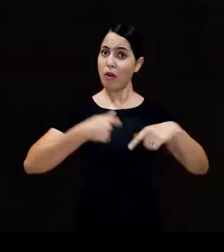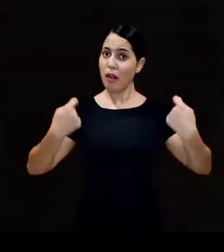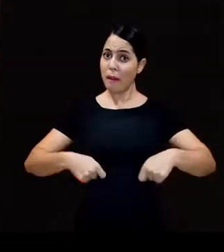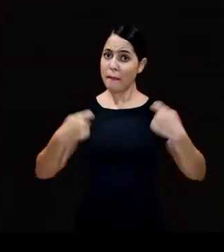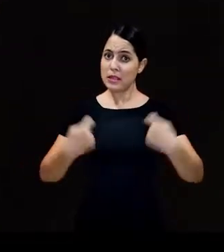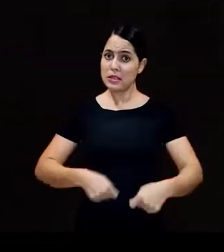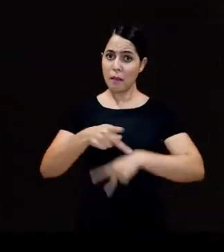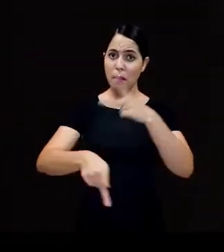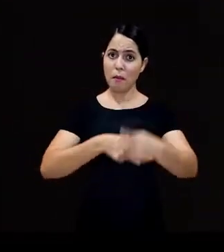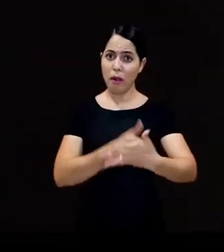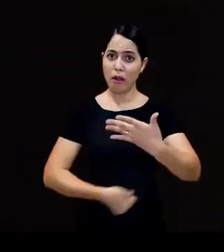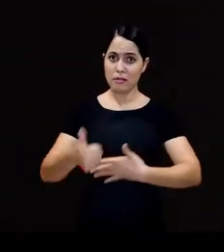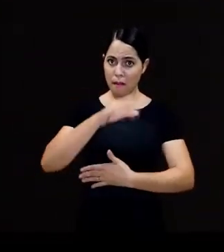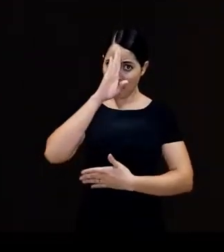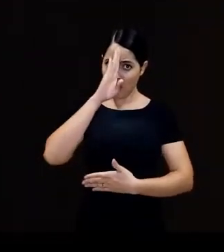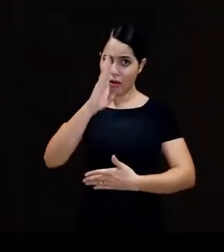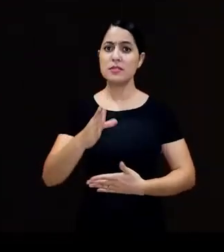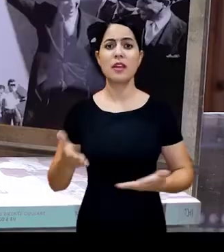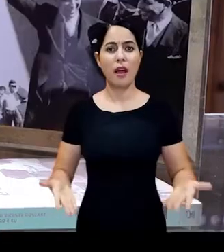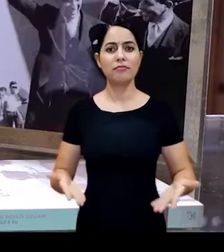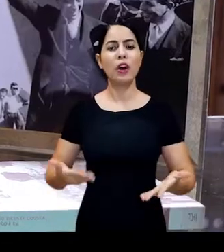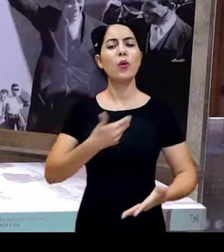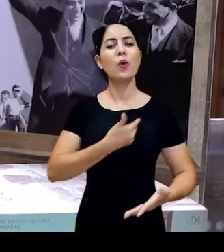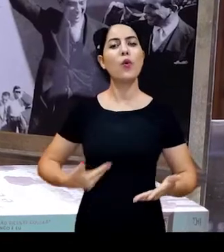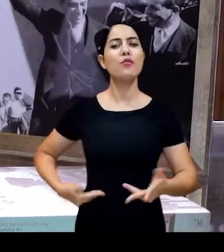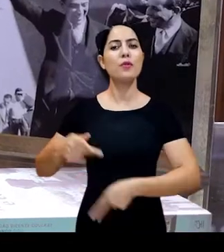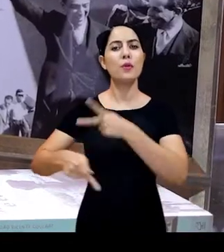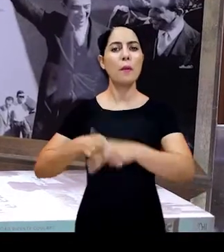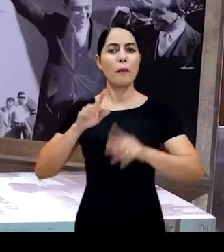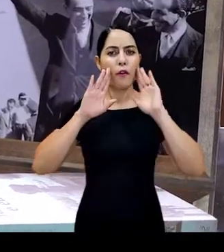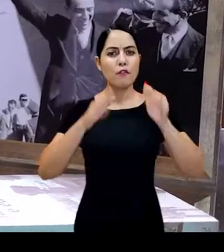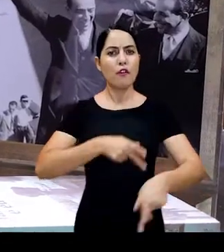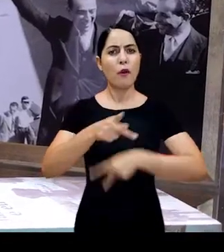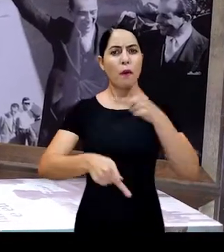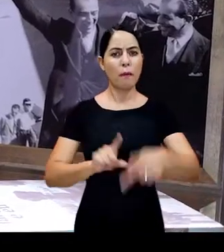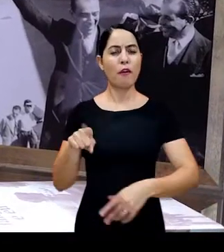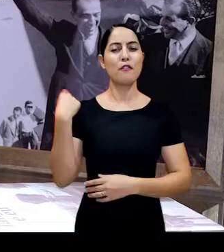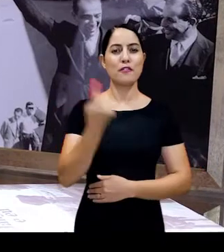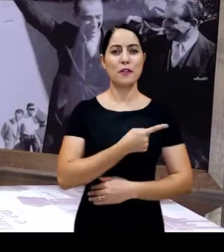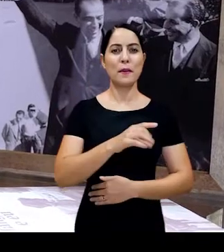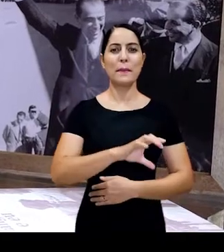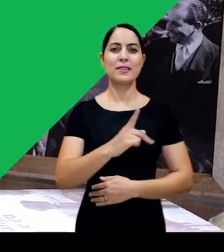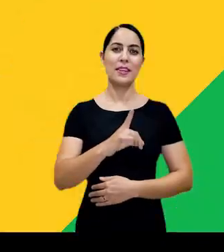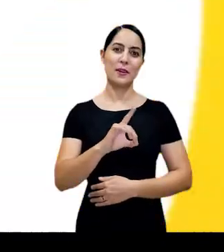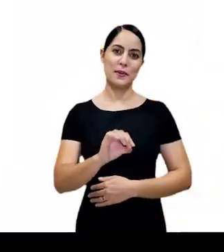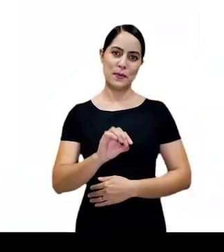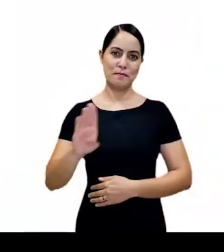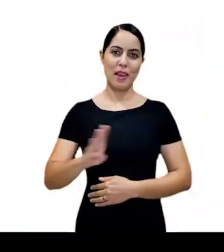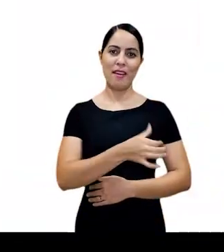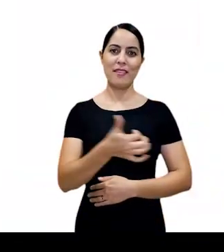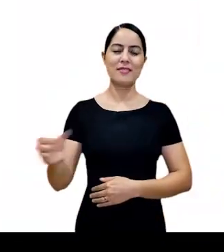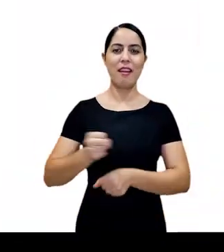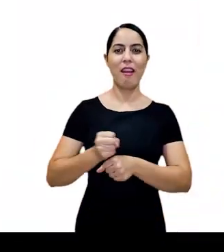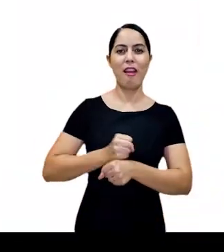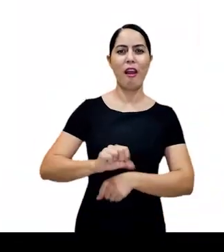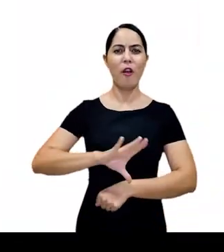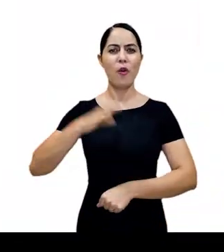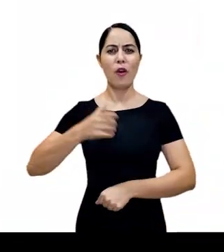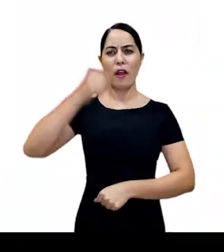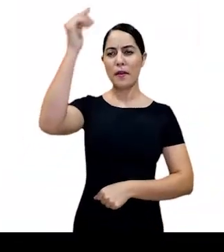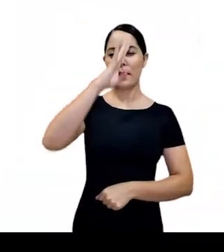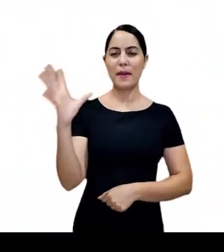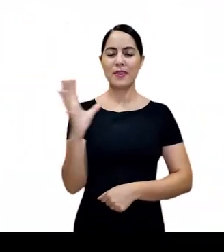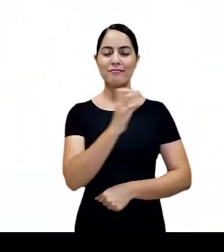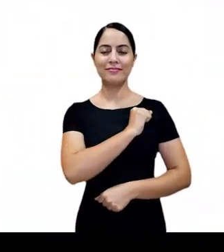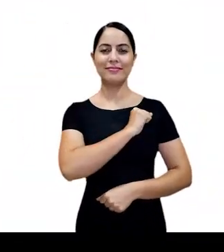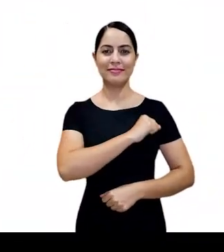mudar o modelo, priorizar as pessoas. Construir um governo do povo para o povo é conosco. PCdoB, 100 anos